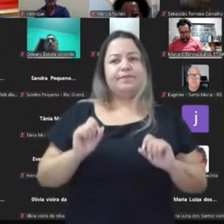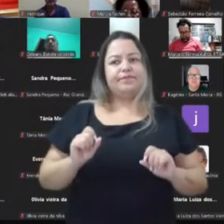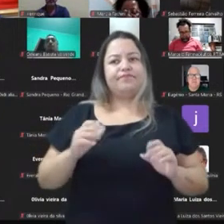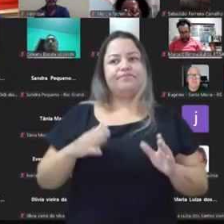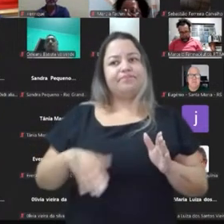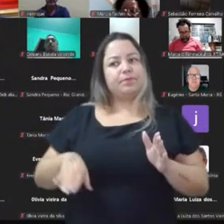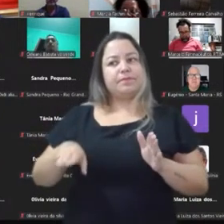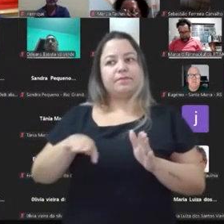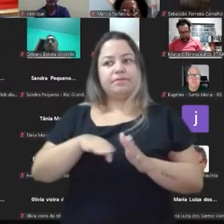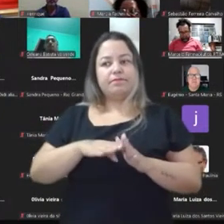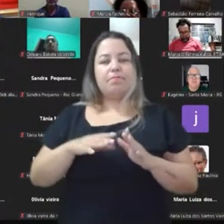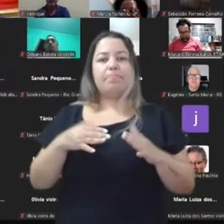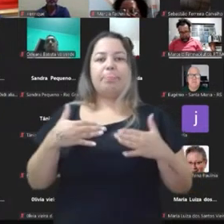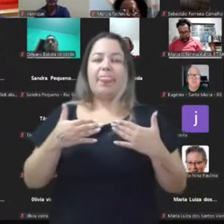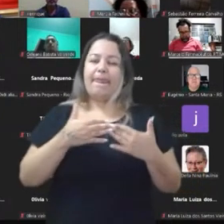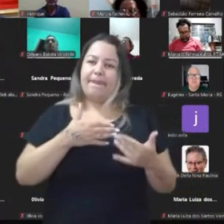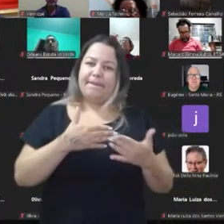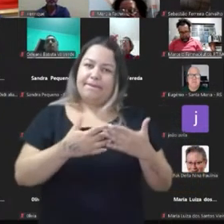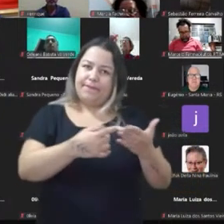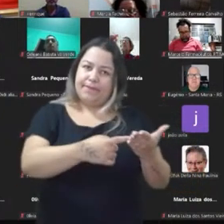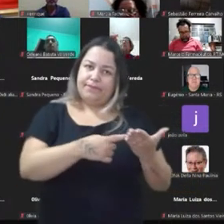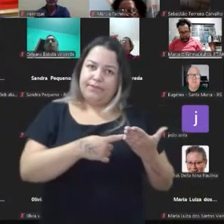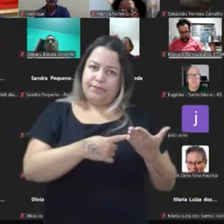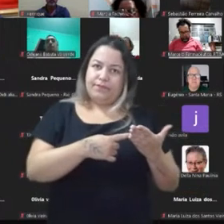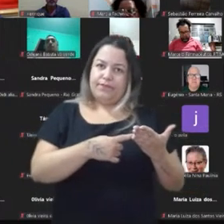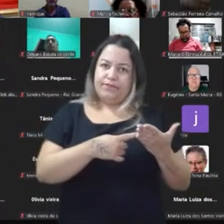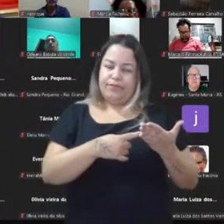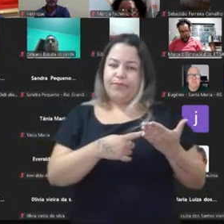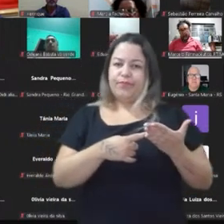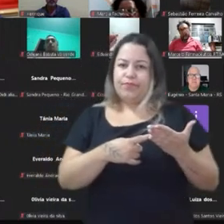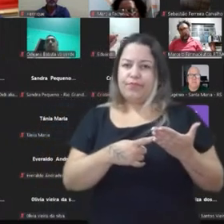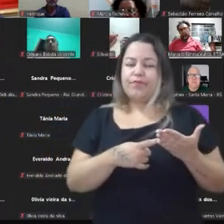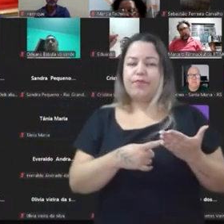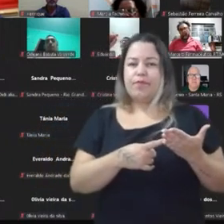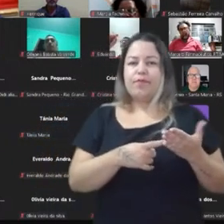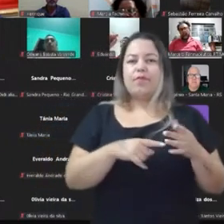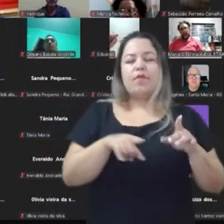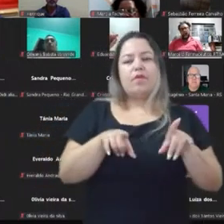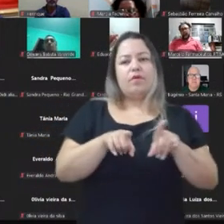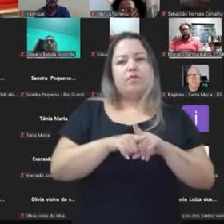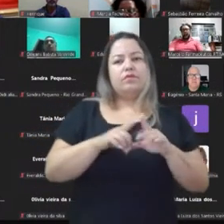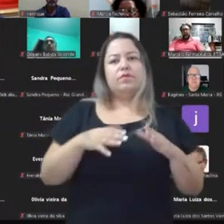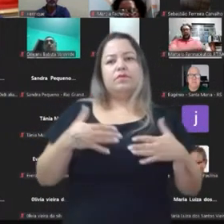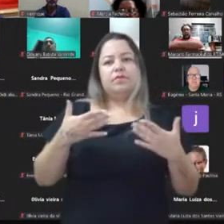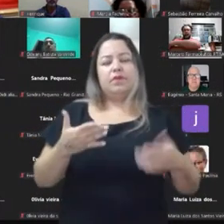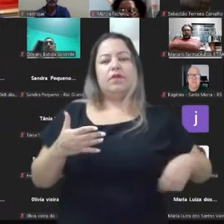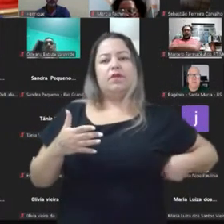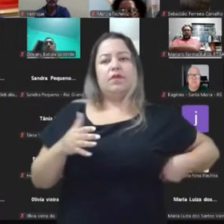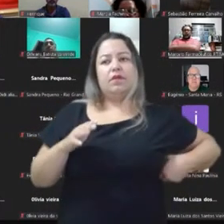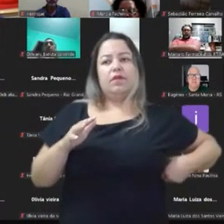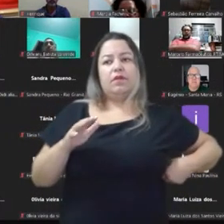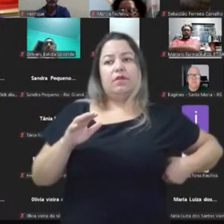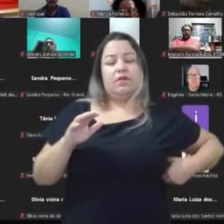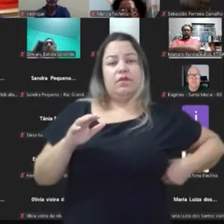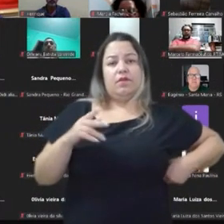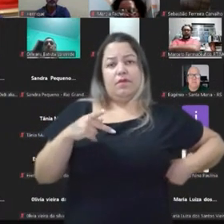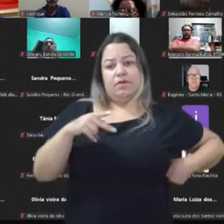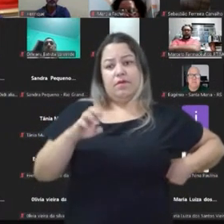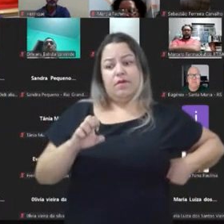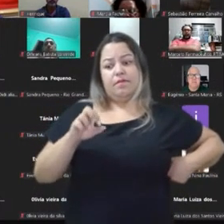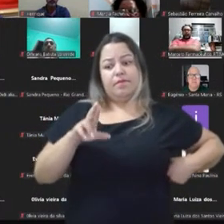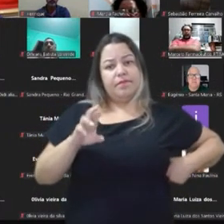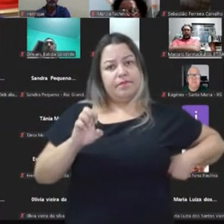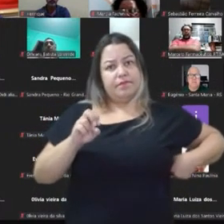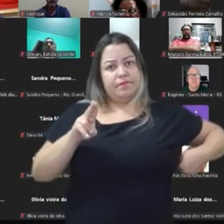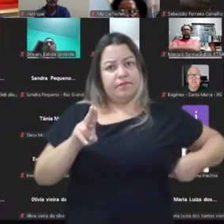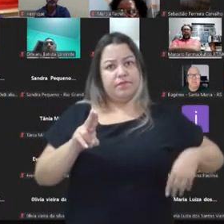também. Então, acho que é um convite ao partido também, enfim, à fundação, de promover mais espaços